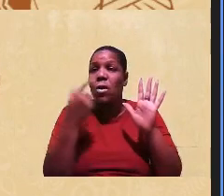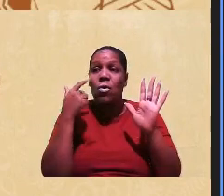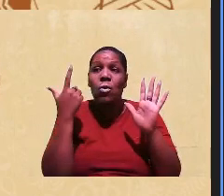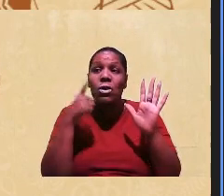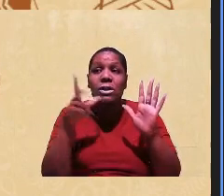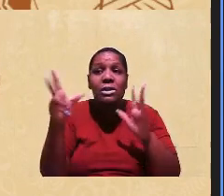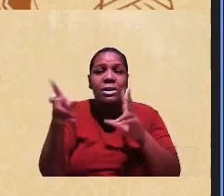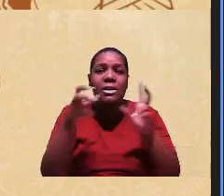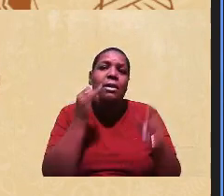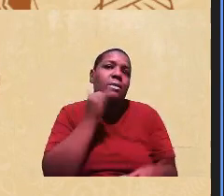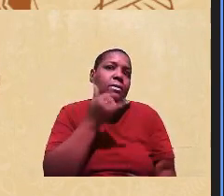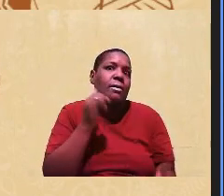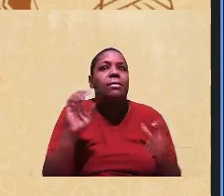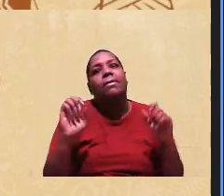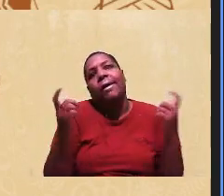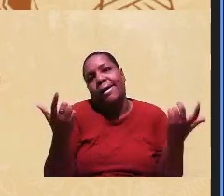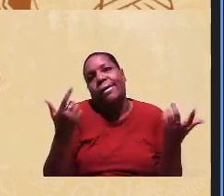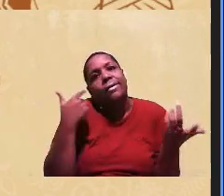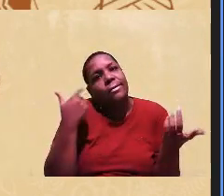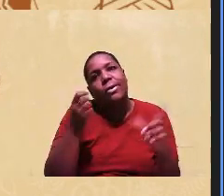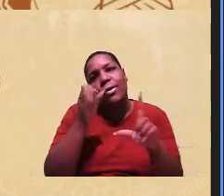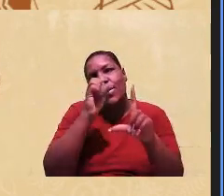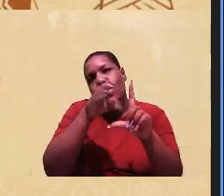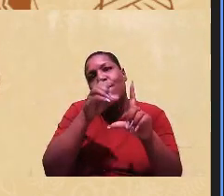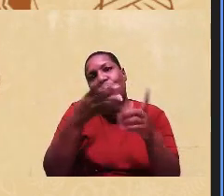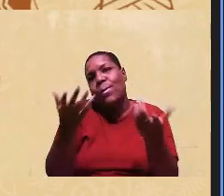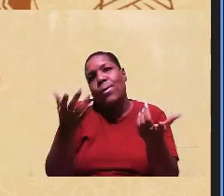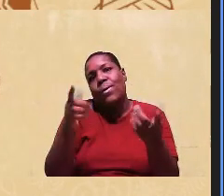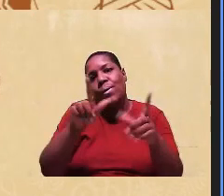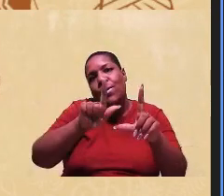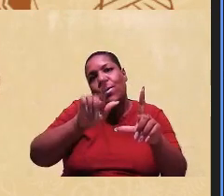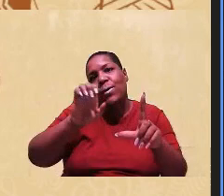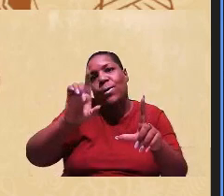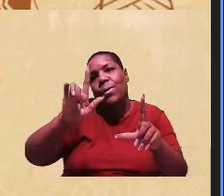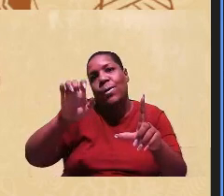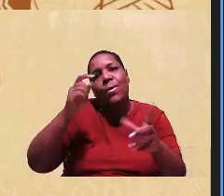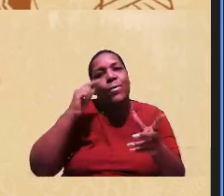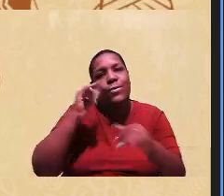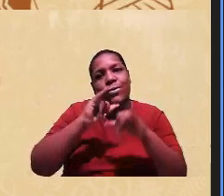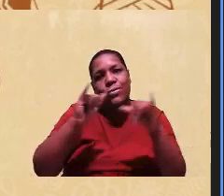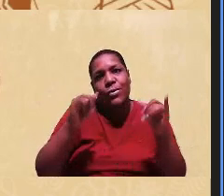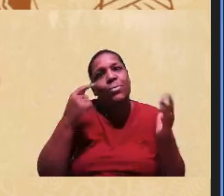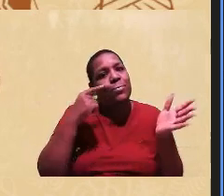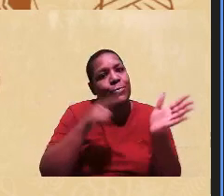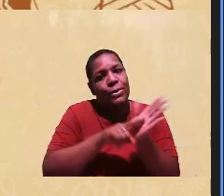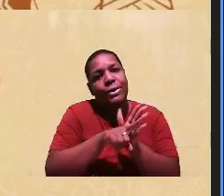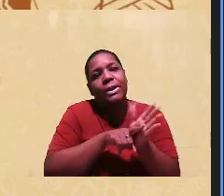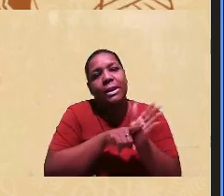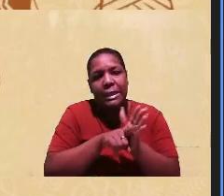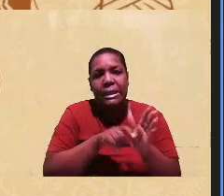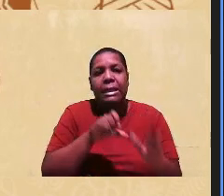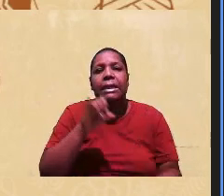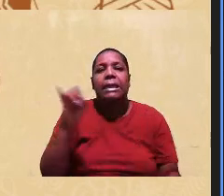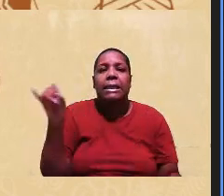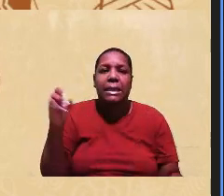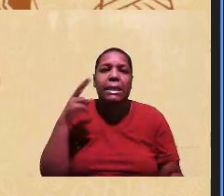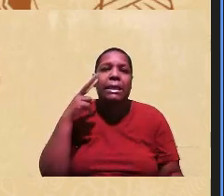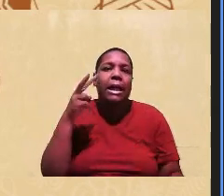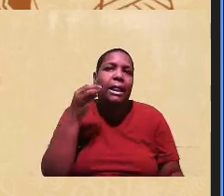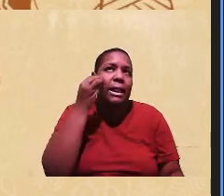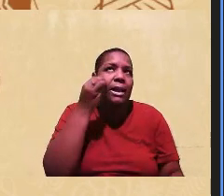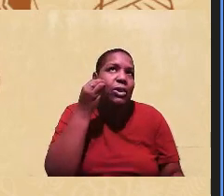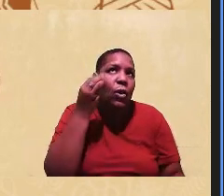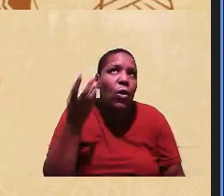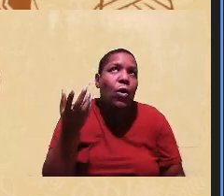E também, né, gente, o Google informa, tá? Então, a gente tem que fazer pesquisa, né? Se ele foi, ele tentou uma